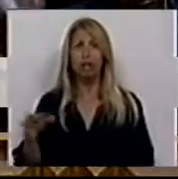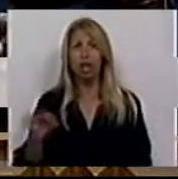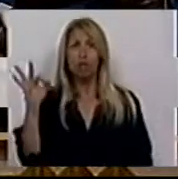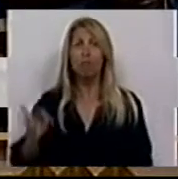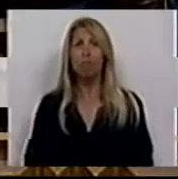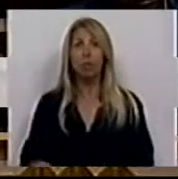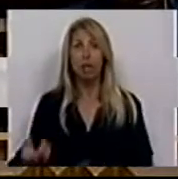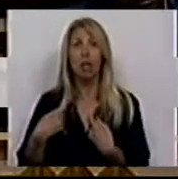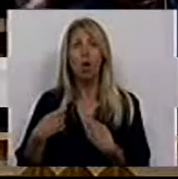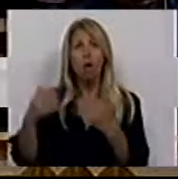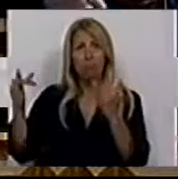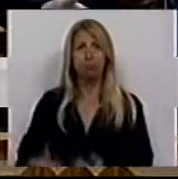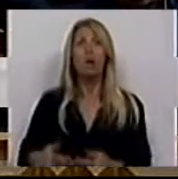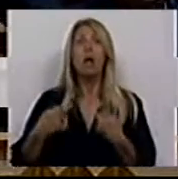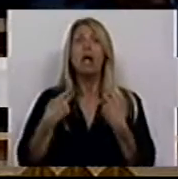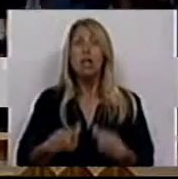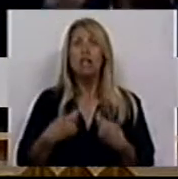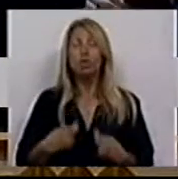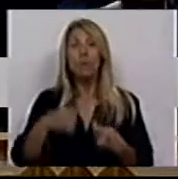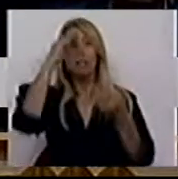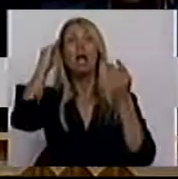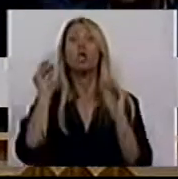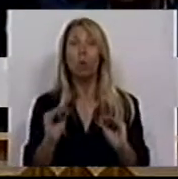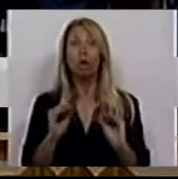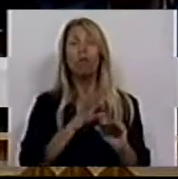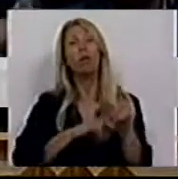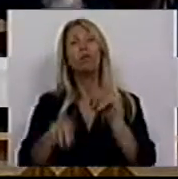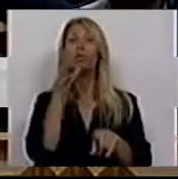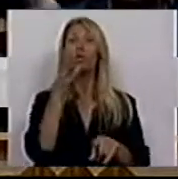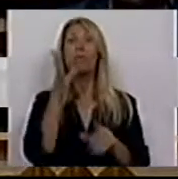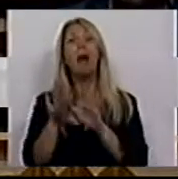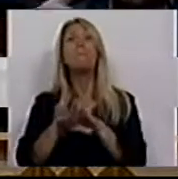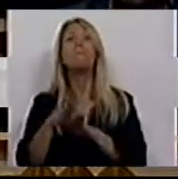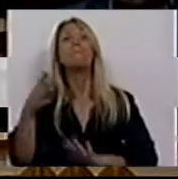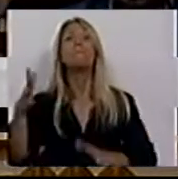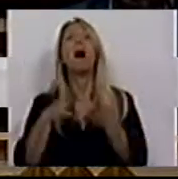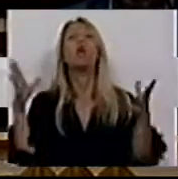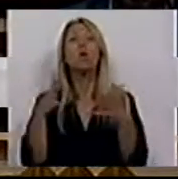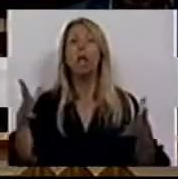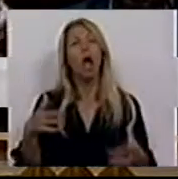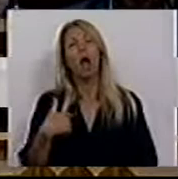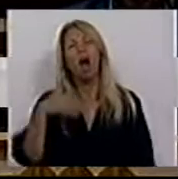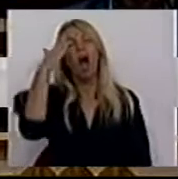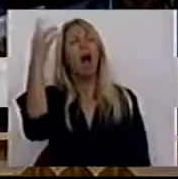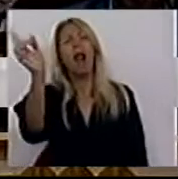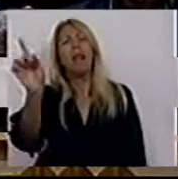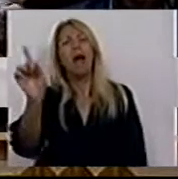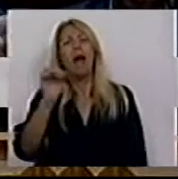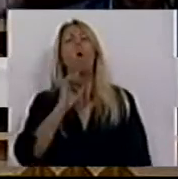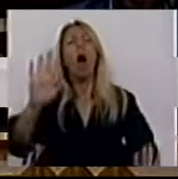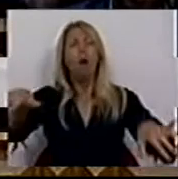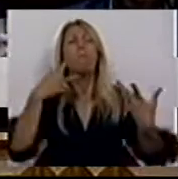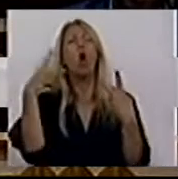despesas para a educação, os seus deputados da maioria não se querem conformar com isso e acham que ainda se pode cortar muito mais, pois não